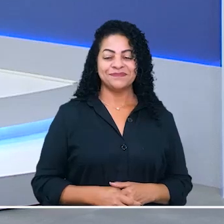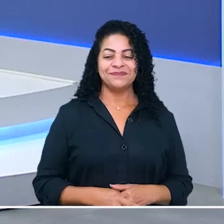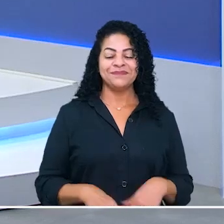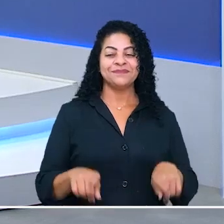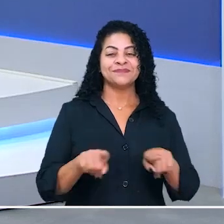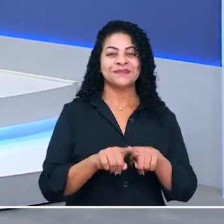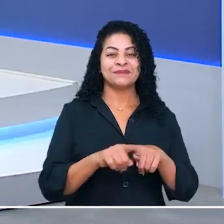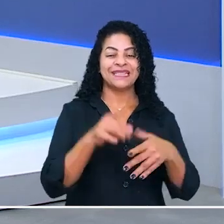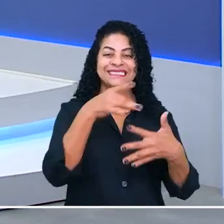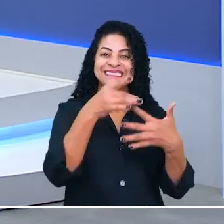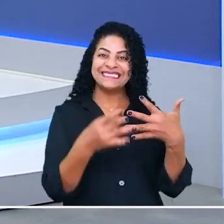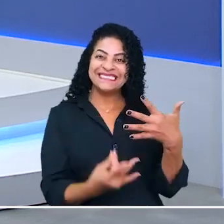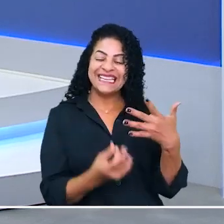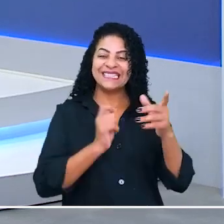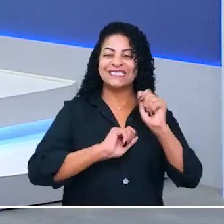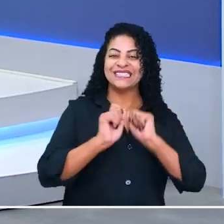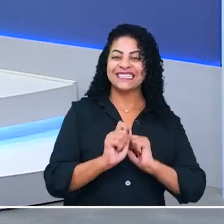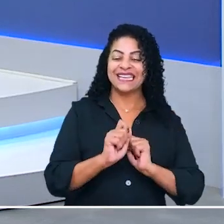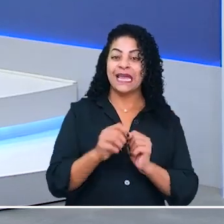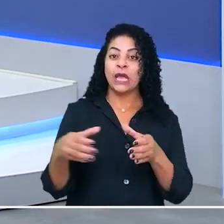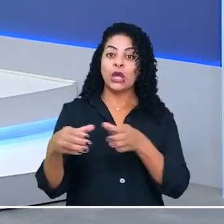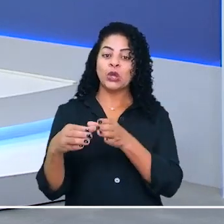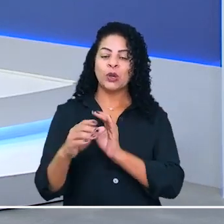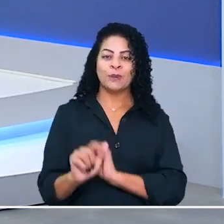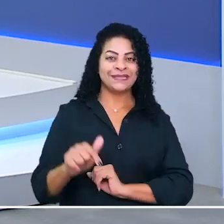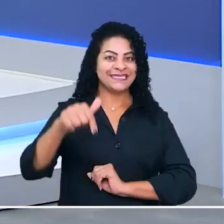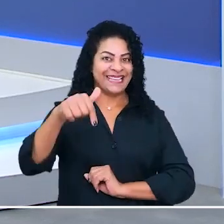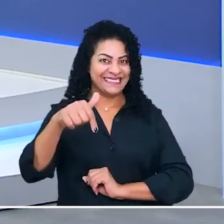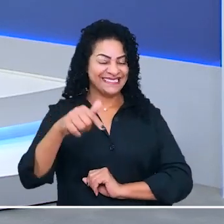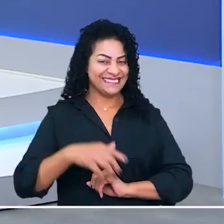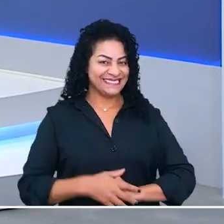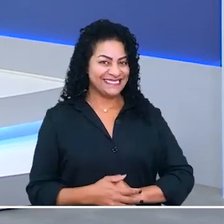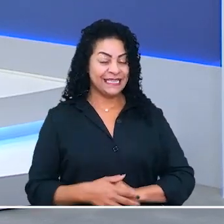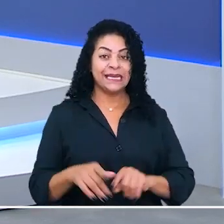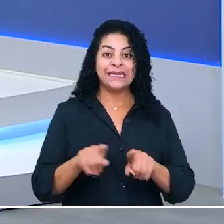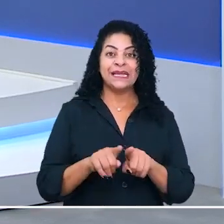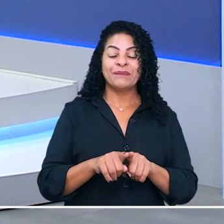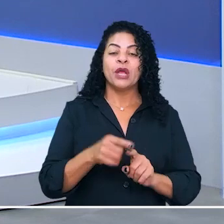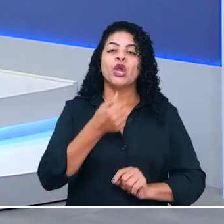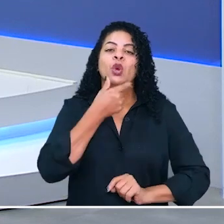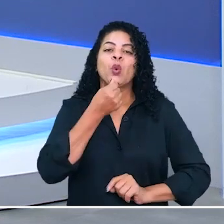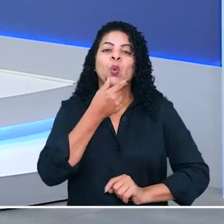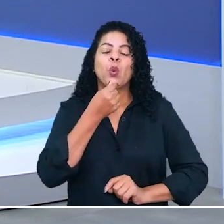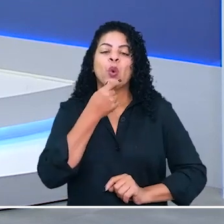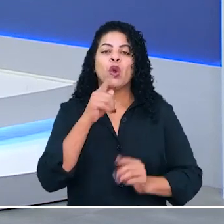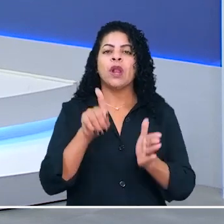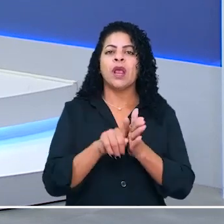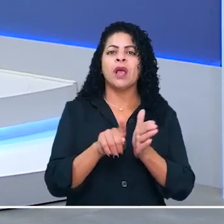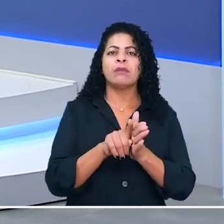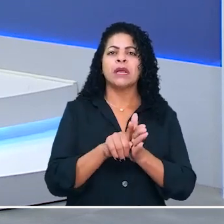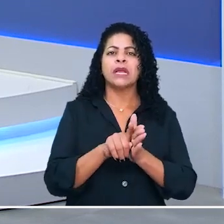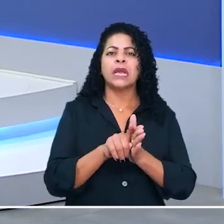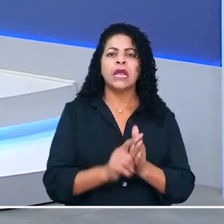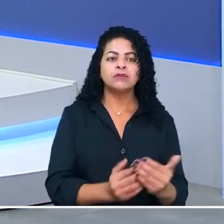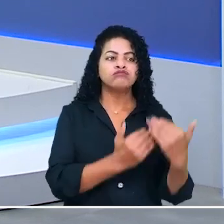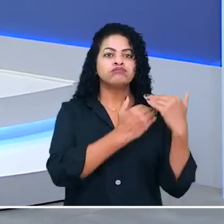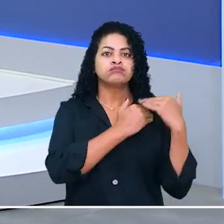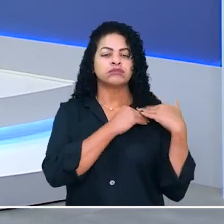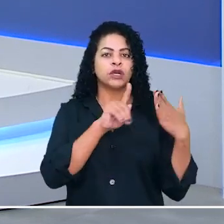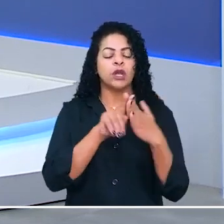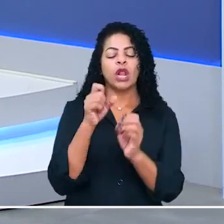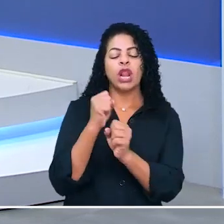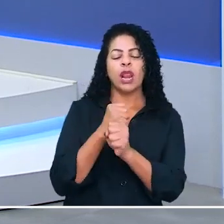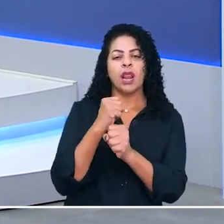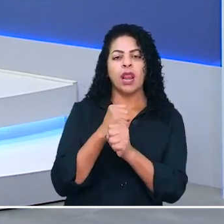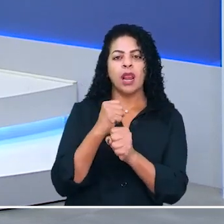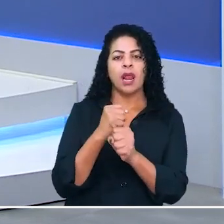Fechando os nossos destaques, vamos agora para a sétima turma. O colegiado entendeu que um carpinteiro do consórcio responsável pela construção do